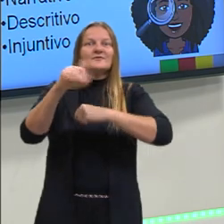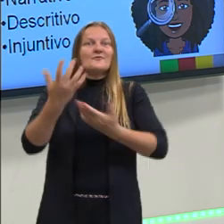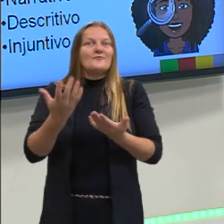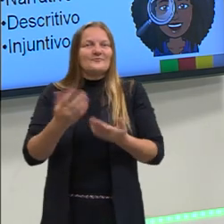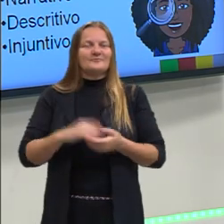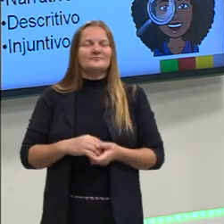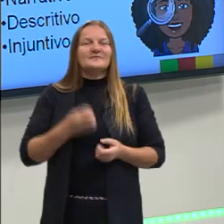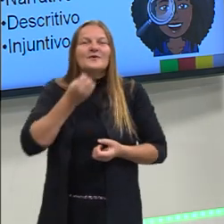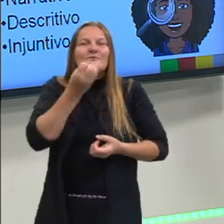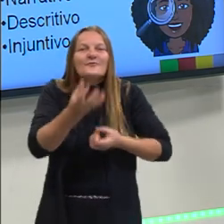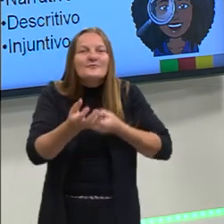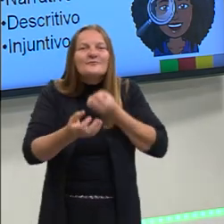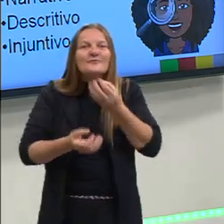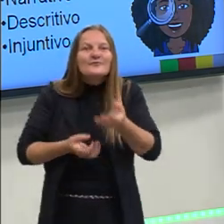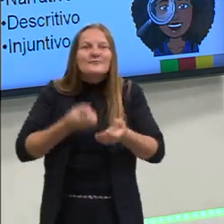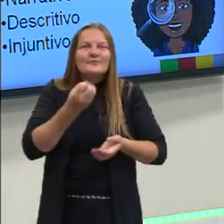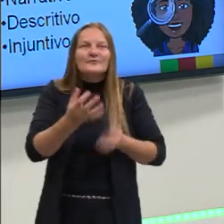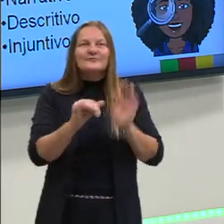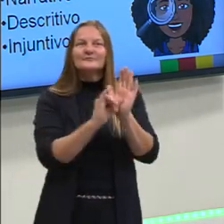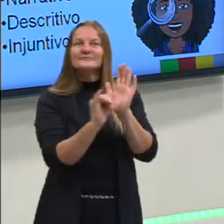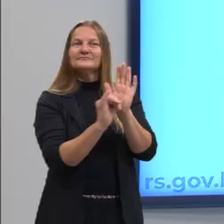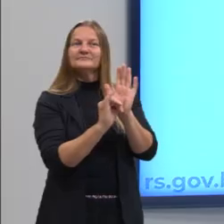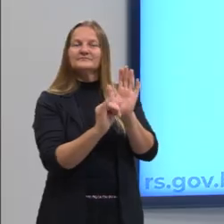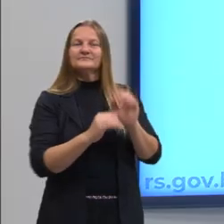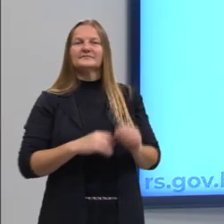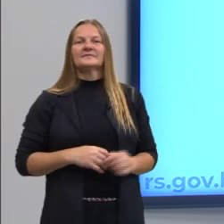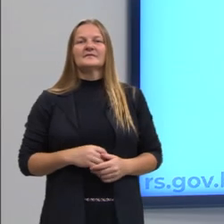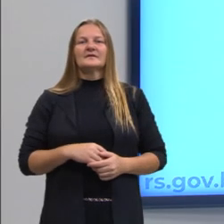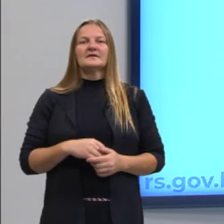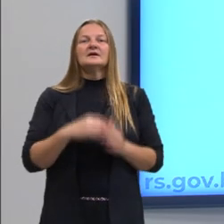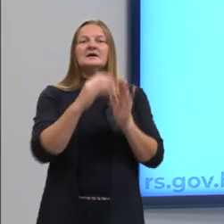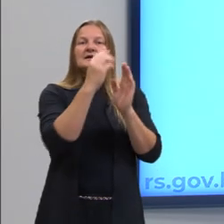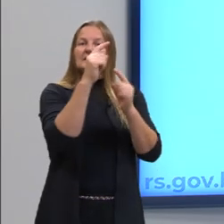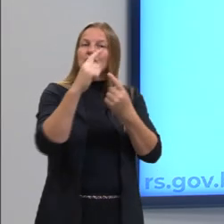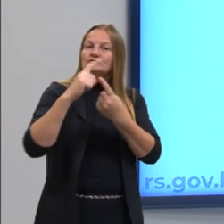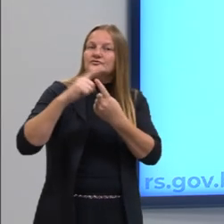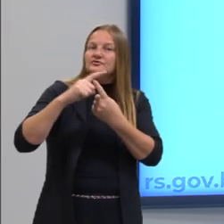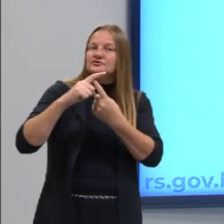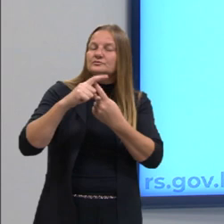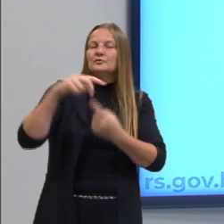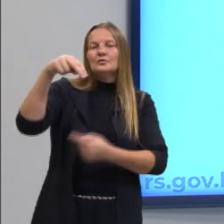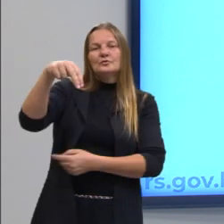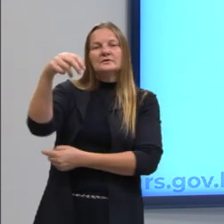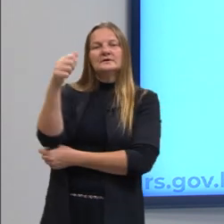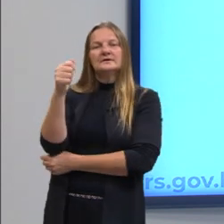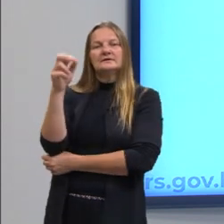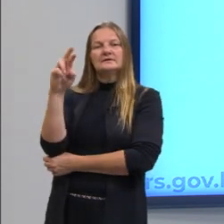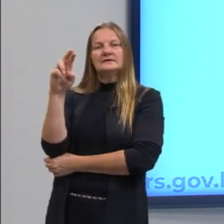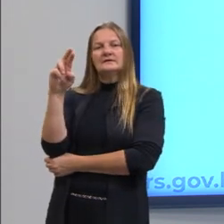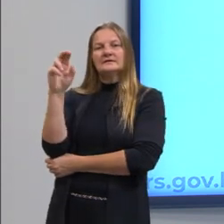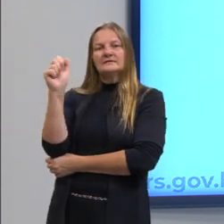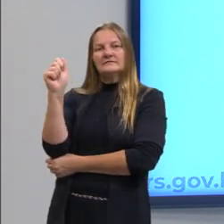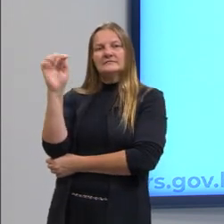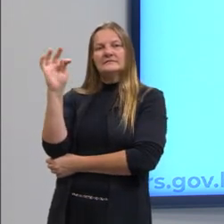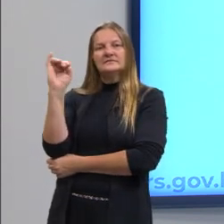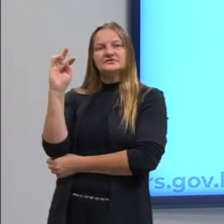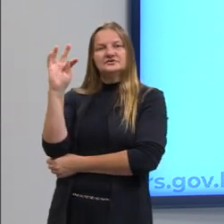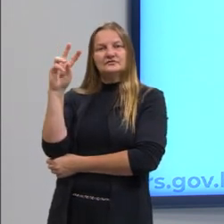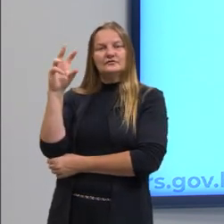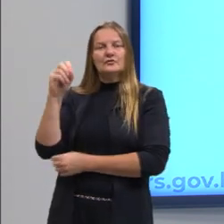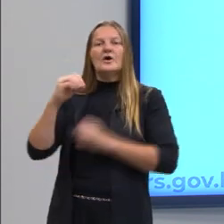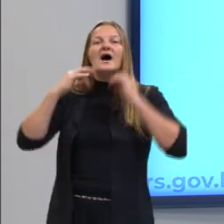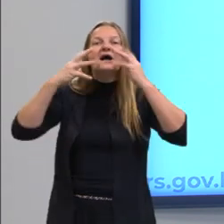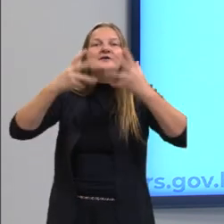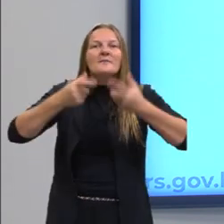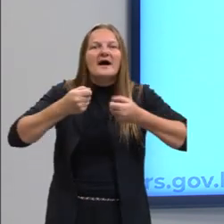Está narrando algo. Esse aí é o tipo textual narrativo. Nós encontramos nas fábulas, nos contos,